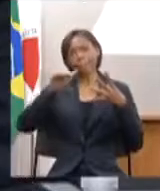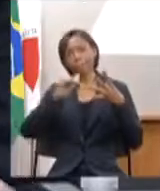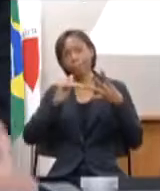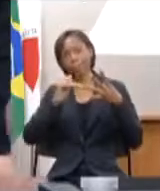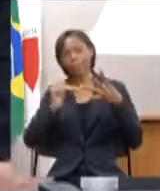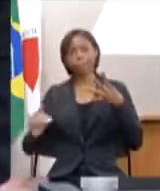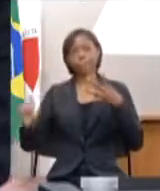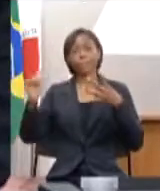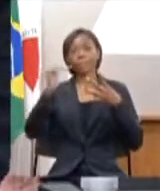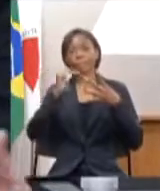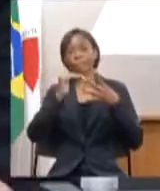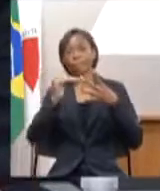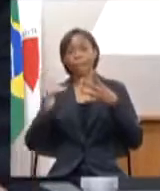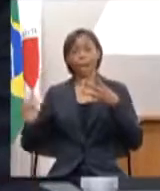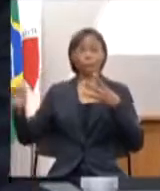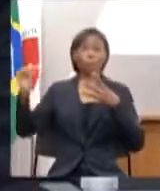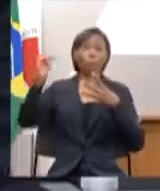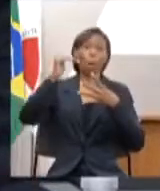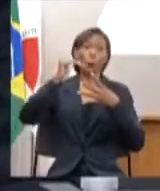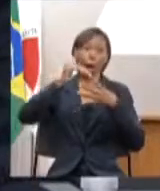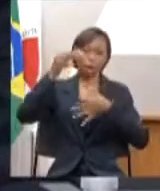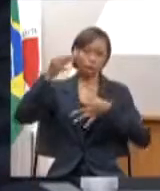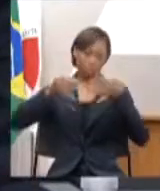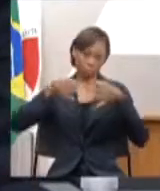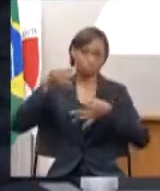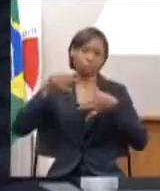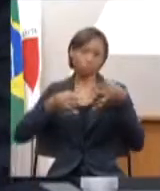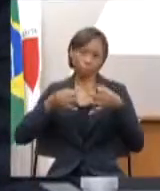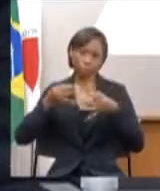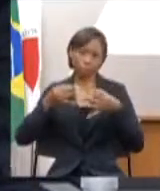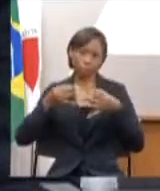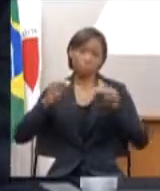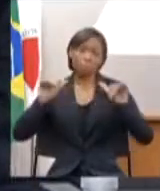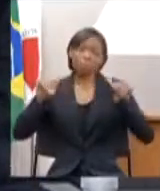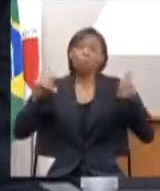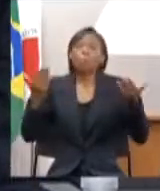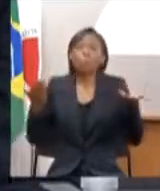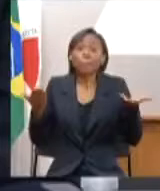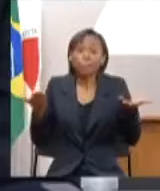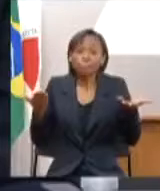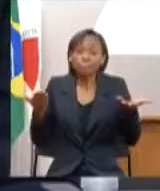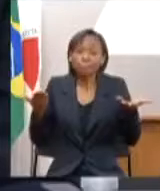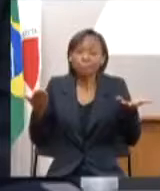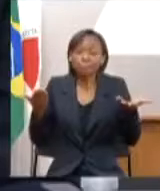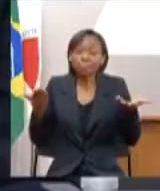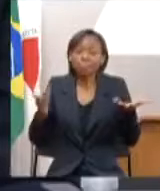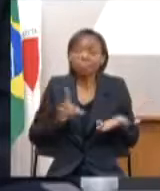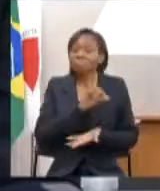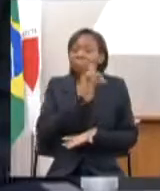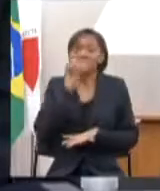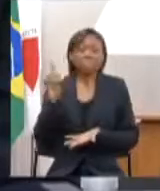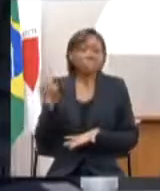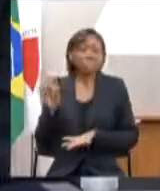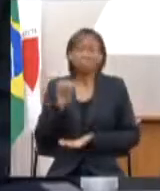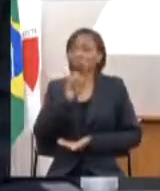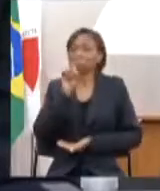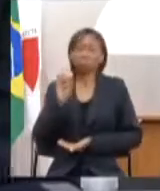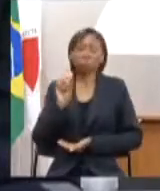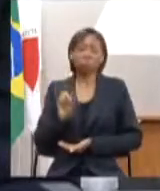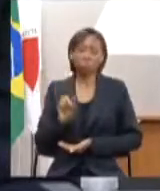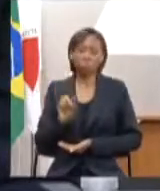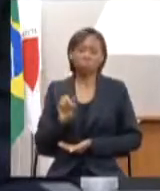quarta instância sabe-se lá quando nós poderíamos ter